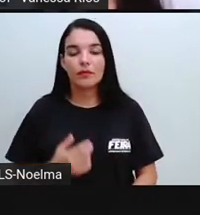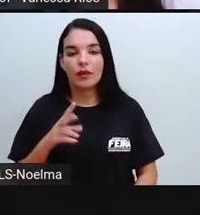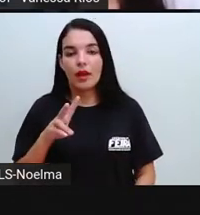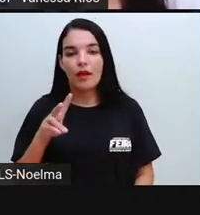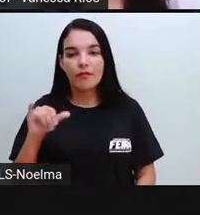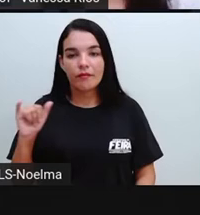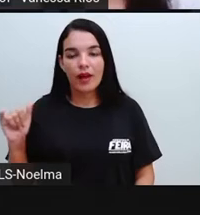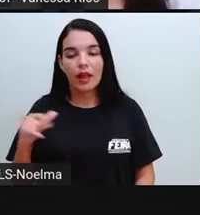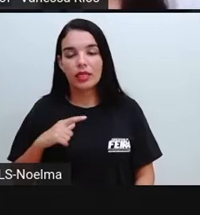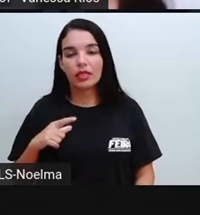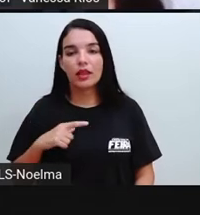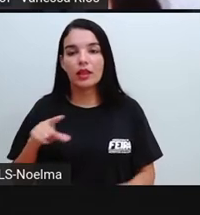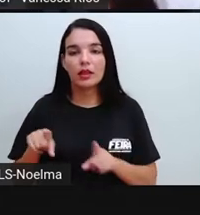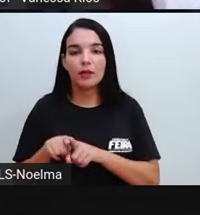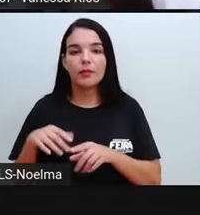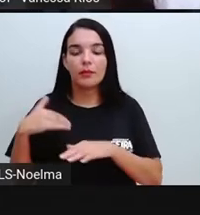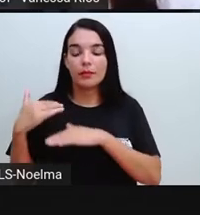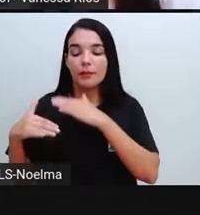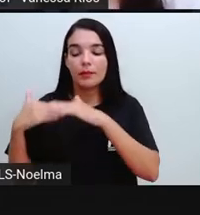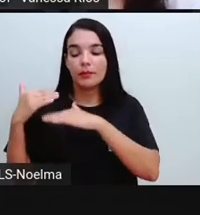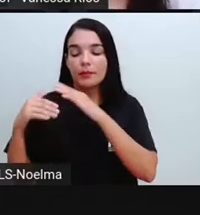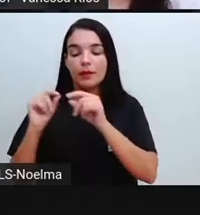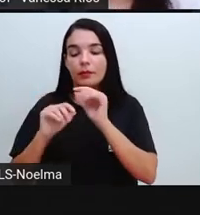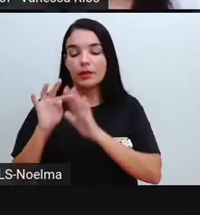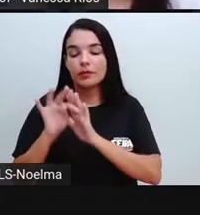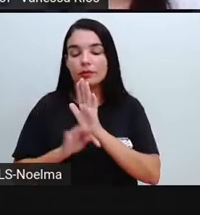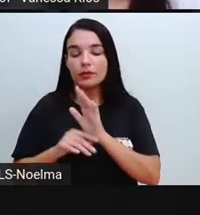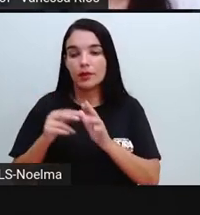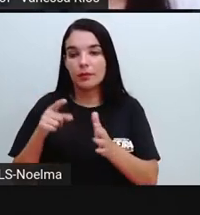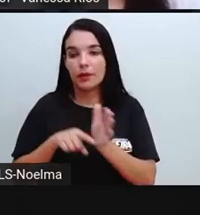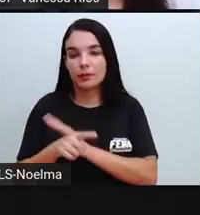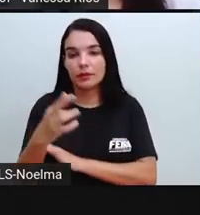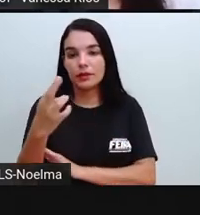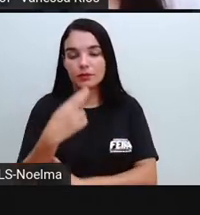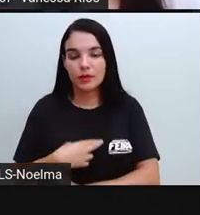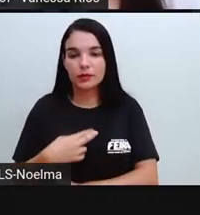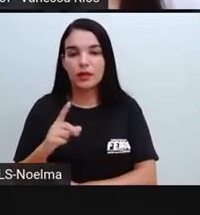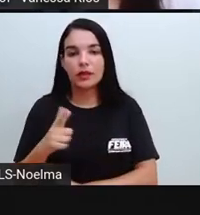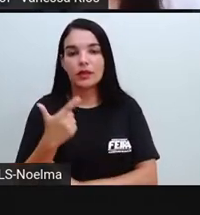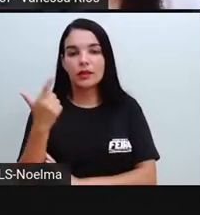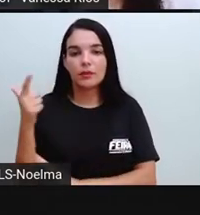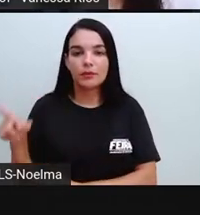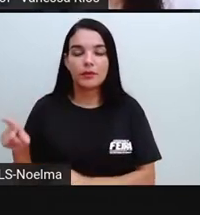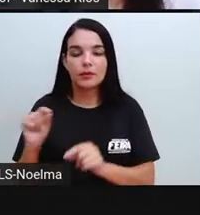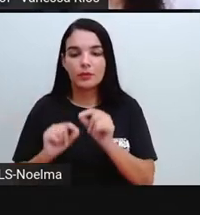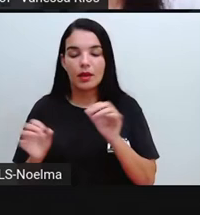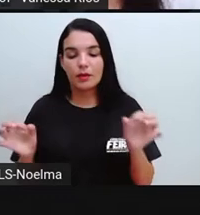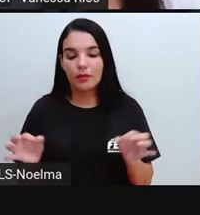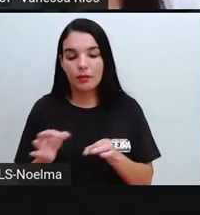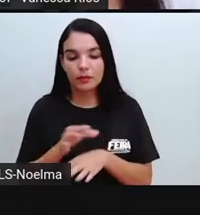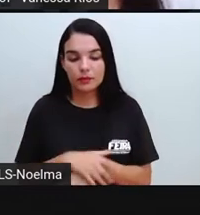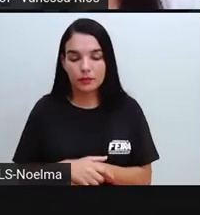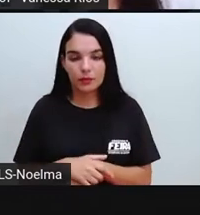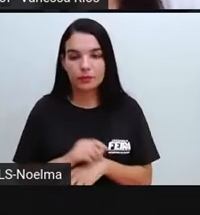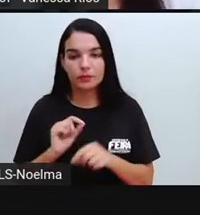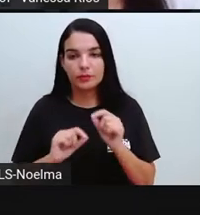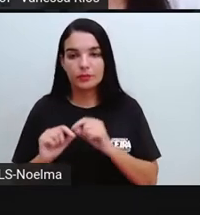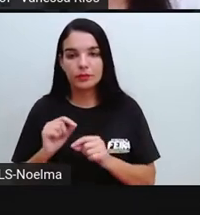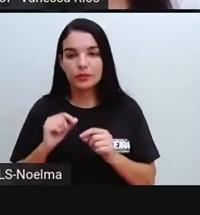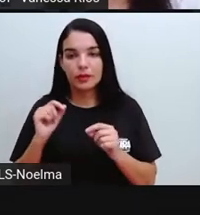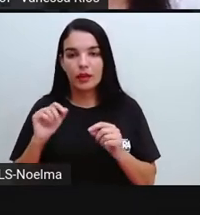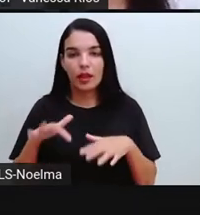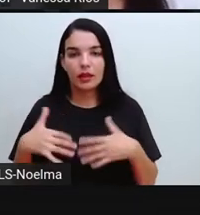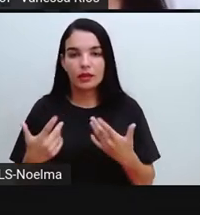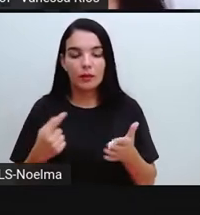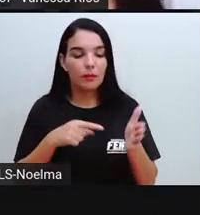desenvolvimento do texto com as perguntas e as respostas, e depois disso, a conclusão, não é? A partir daquilo que